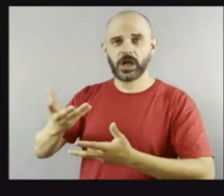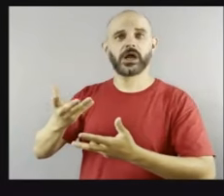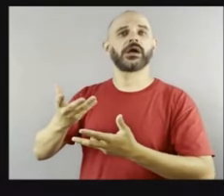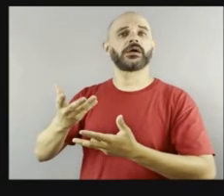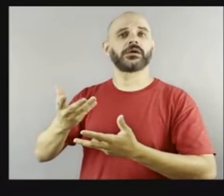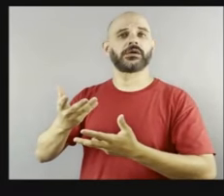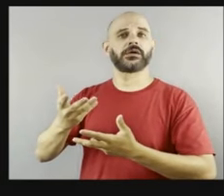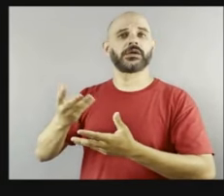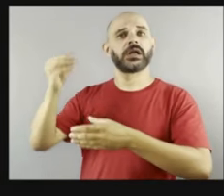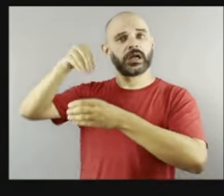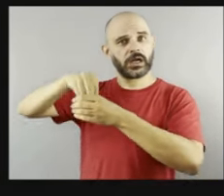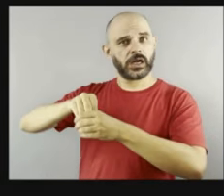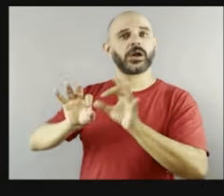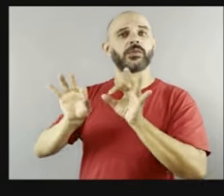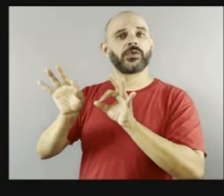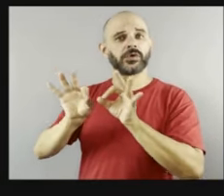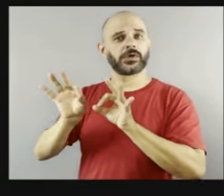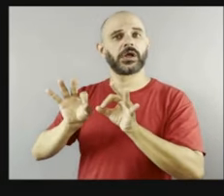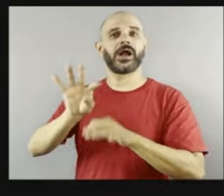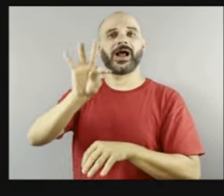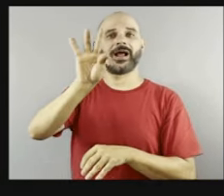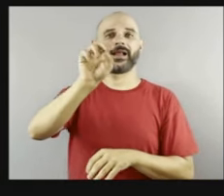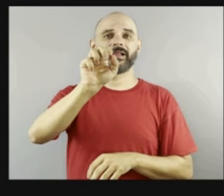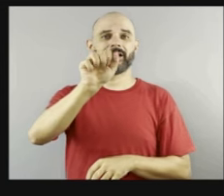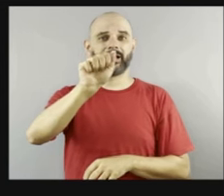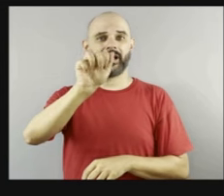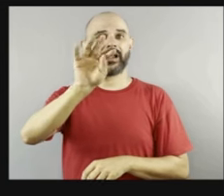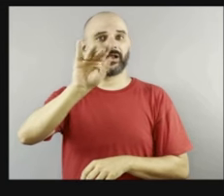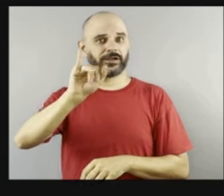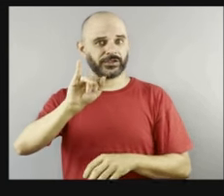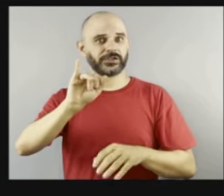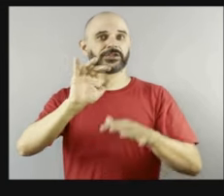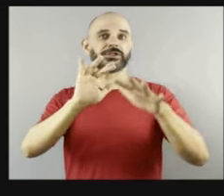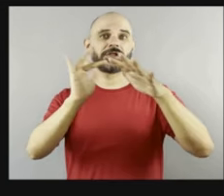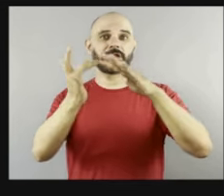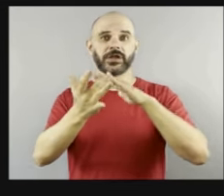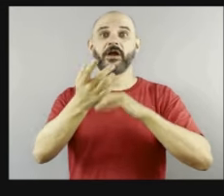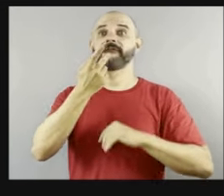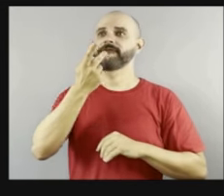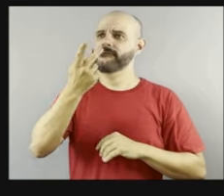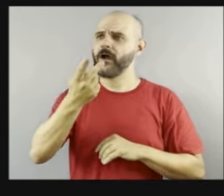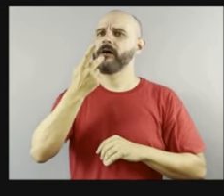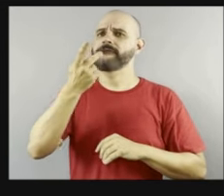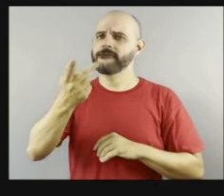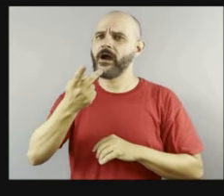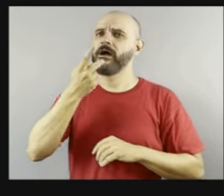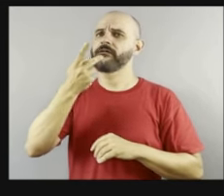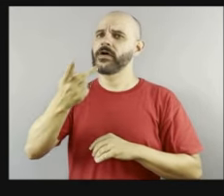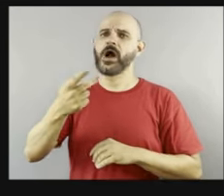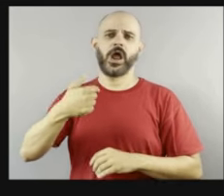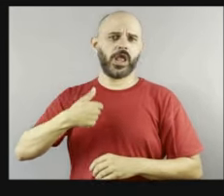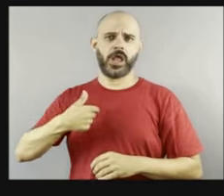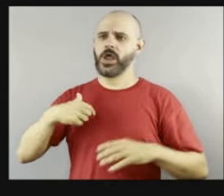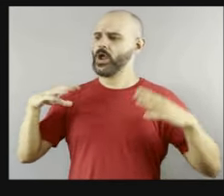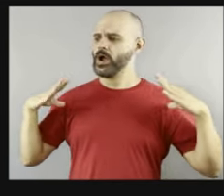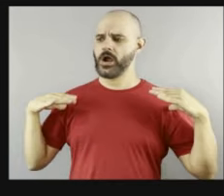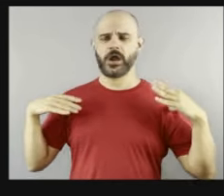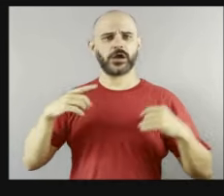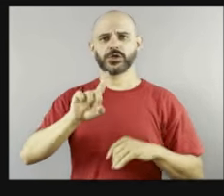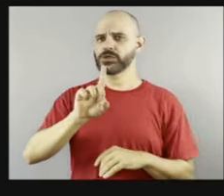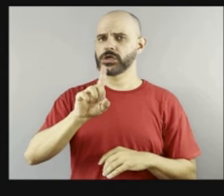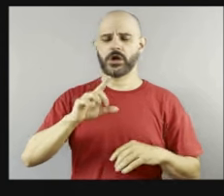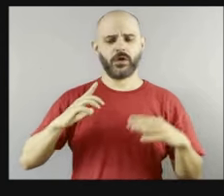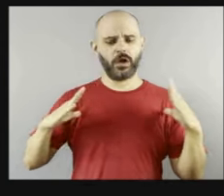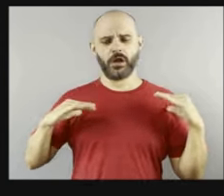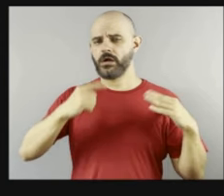nas redes eu não sou um anjo e aí esse é o esse é o gatilho que a gente não sabe